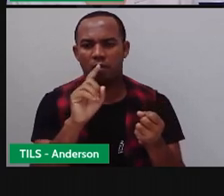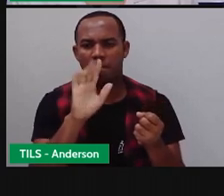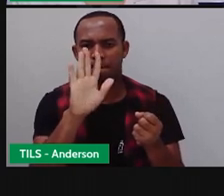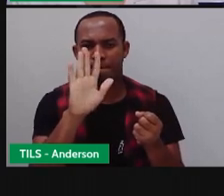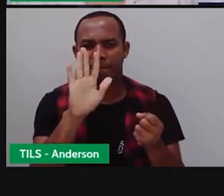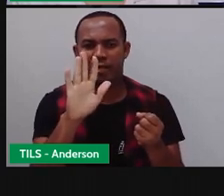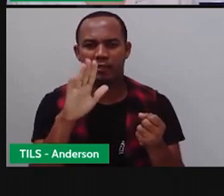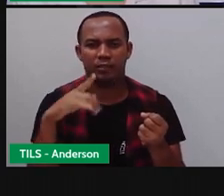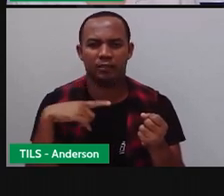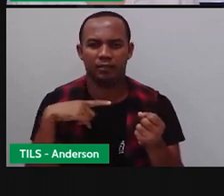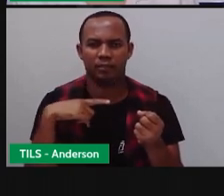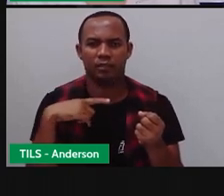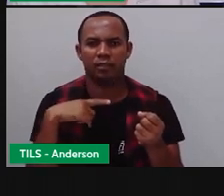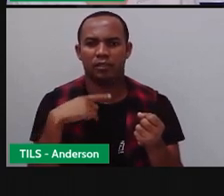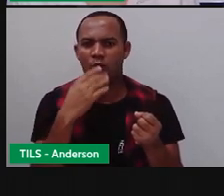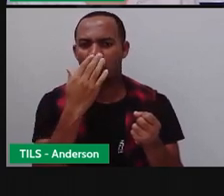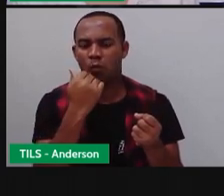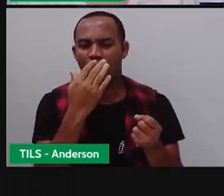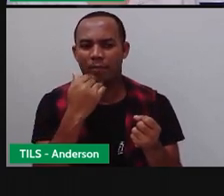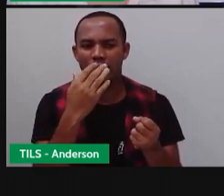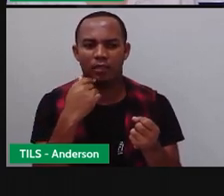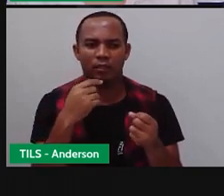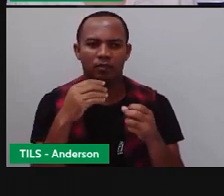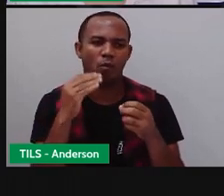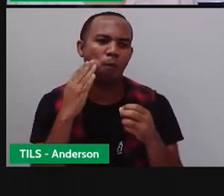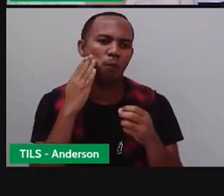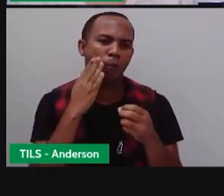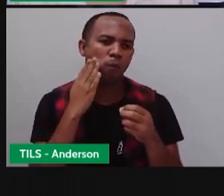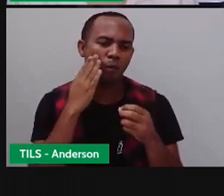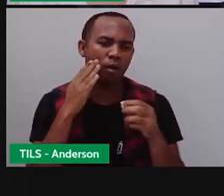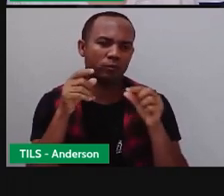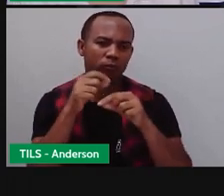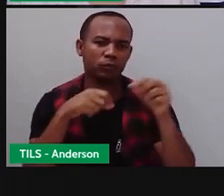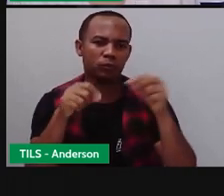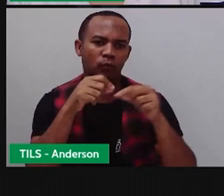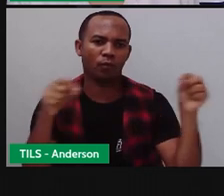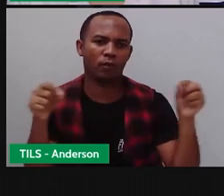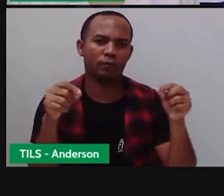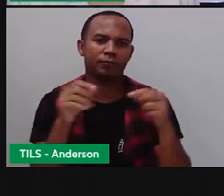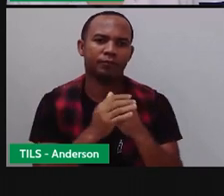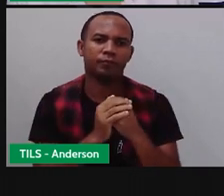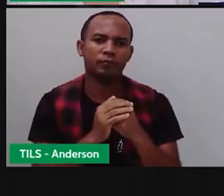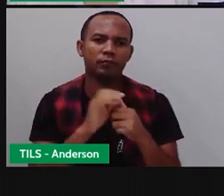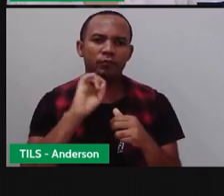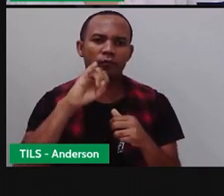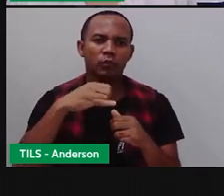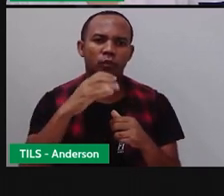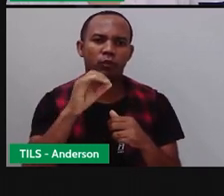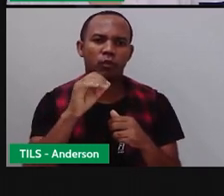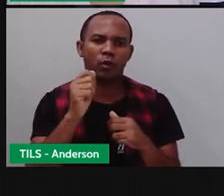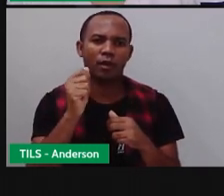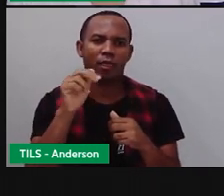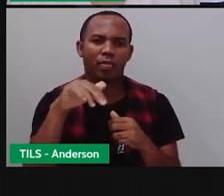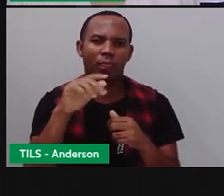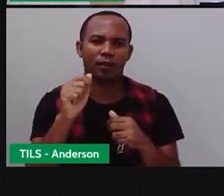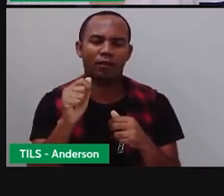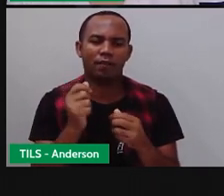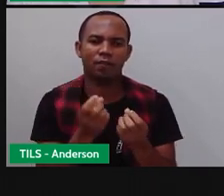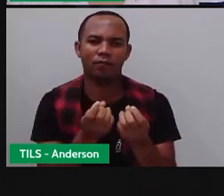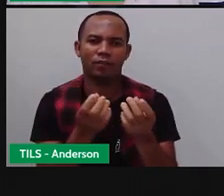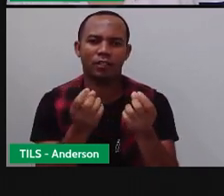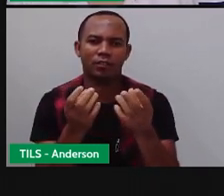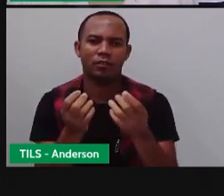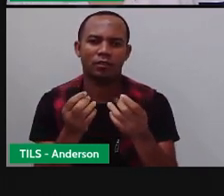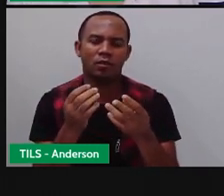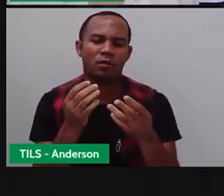locomoção, tem a ver com comida, Anderson, né? Isso é muito importante também. Joana vende bombons e organiza as